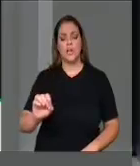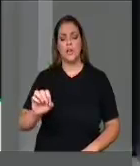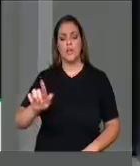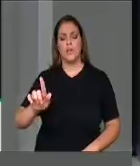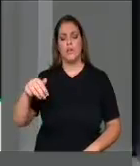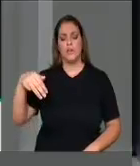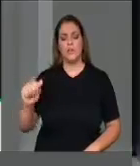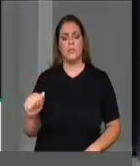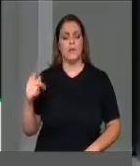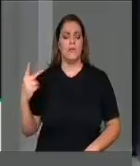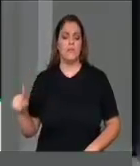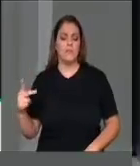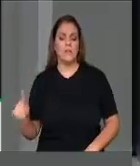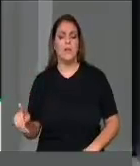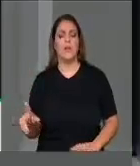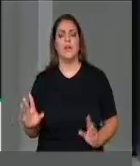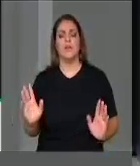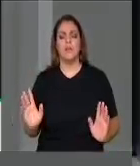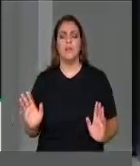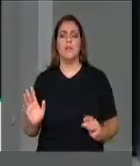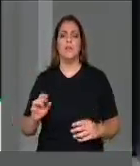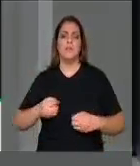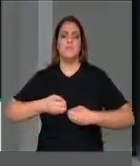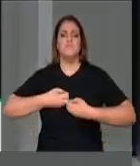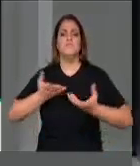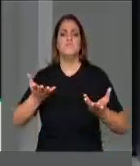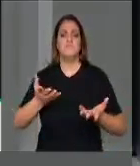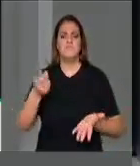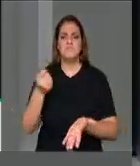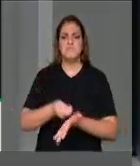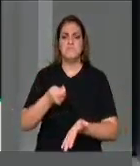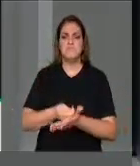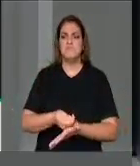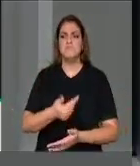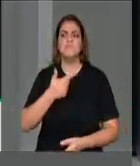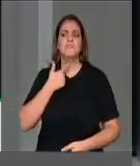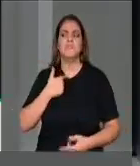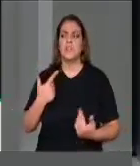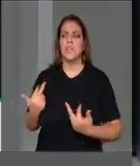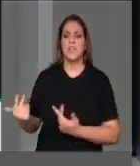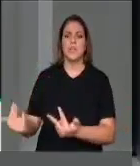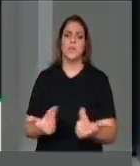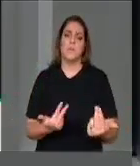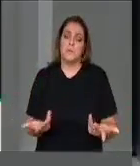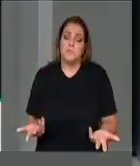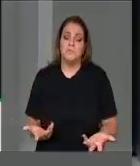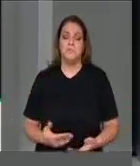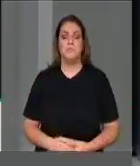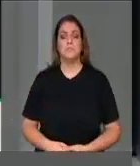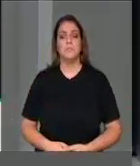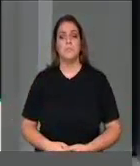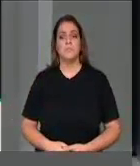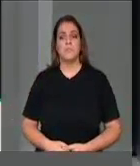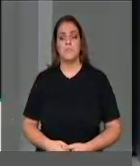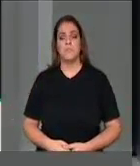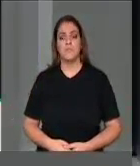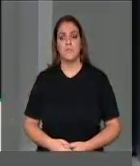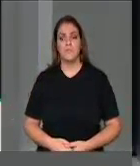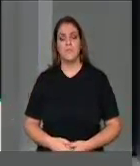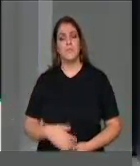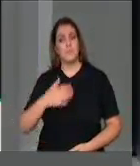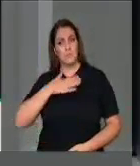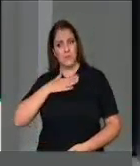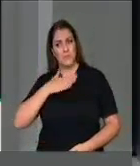deixam transparecer os seus sentimentos totalitários. Isso, para mim, sempre